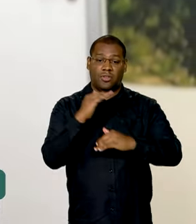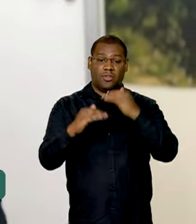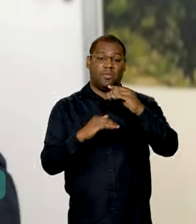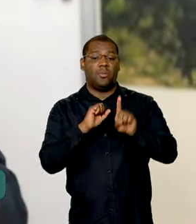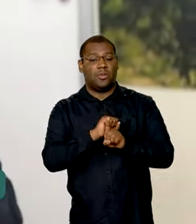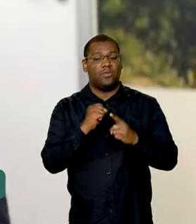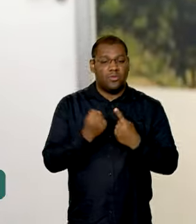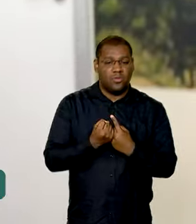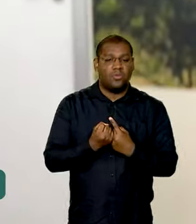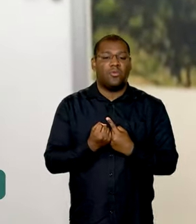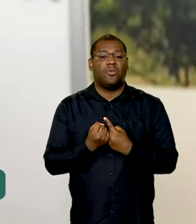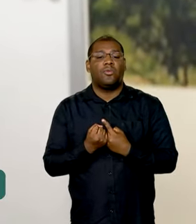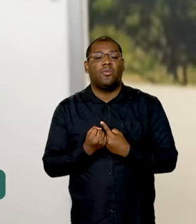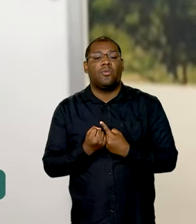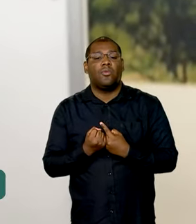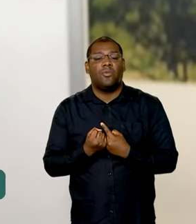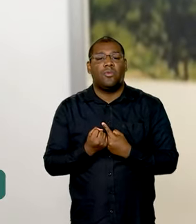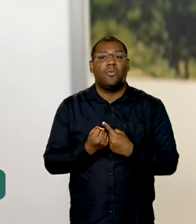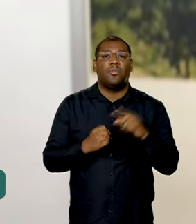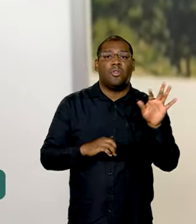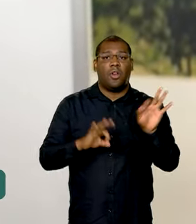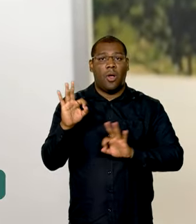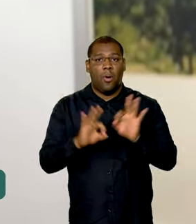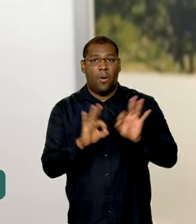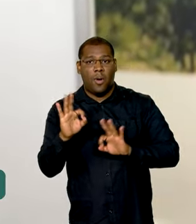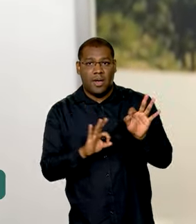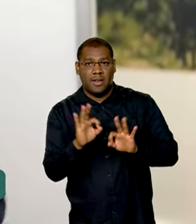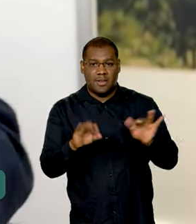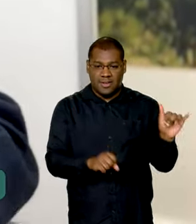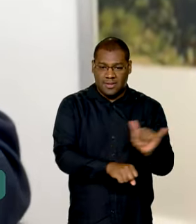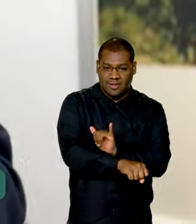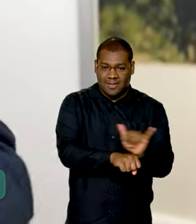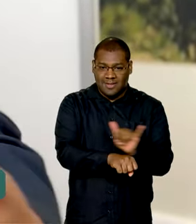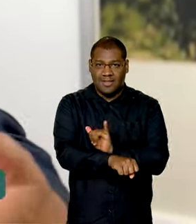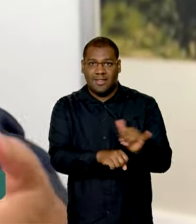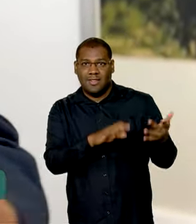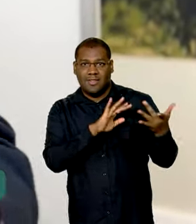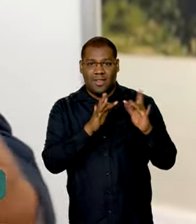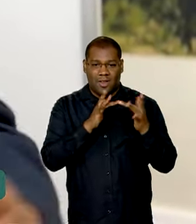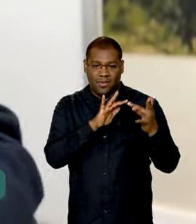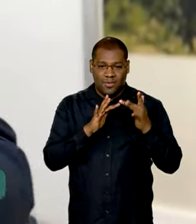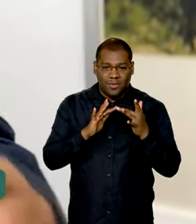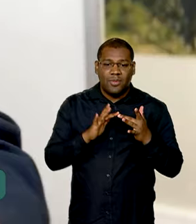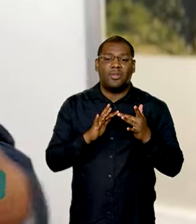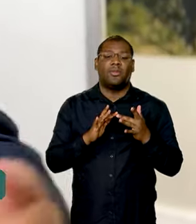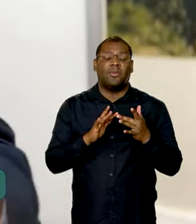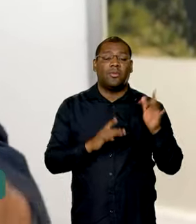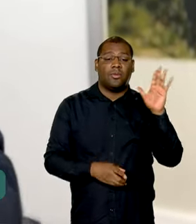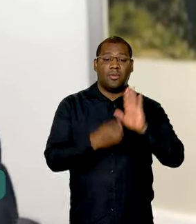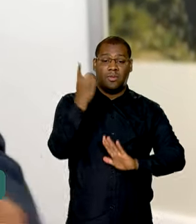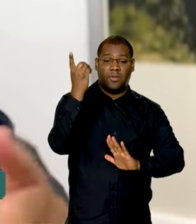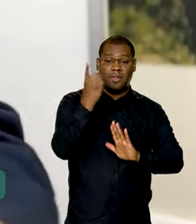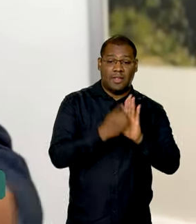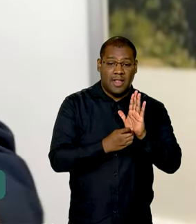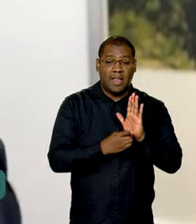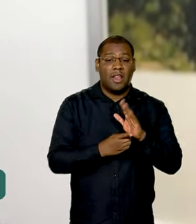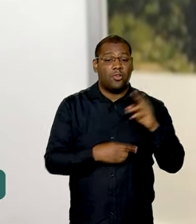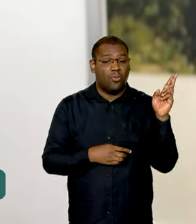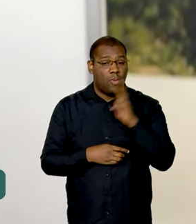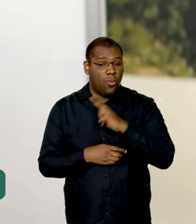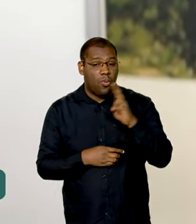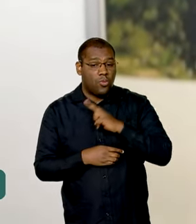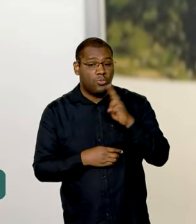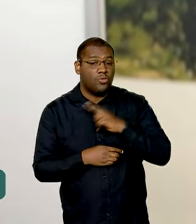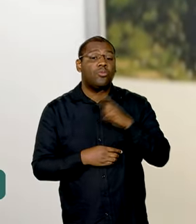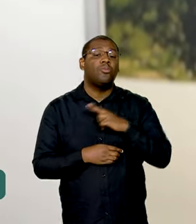e se pedido para adoção de providências cabíveis e ali junto, o decreto de emergência